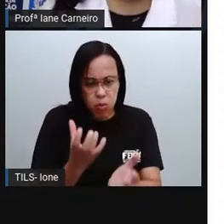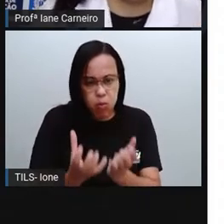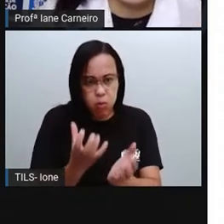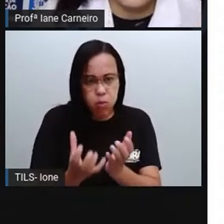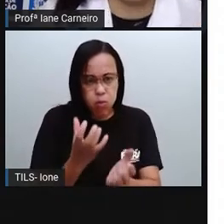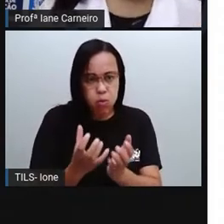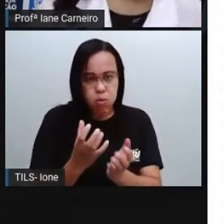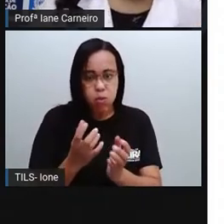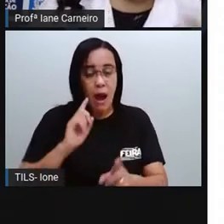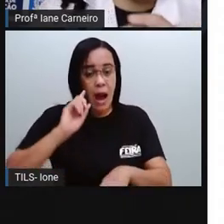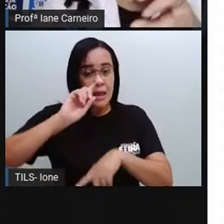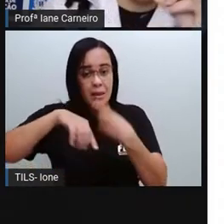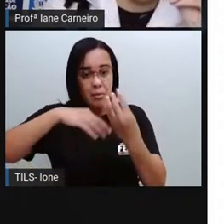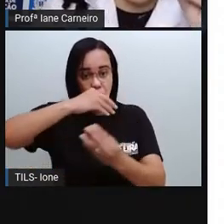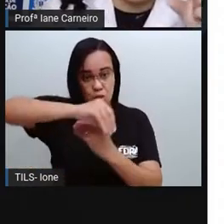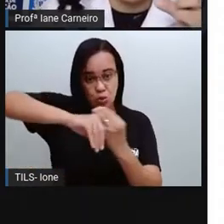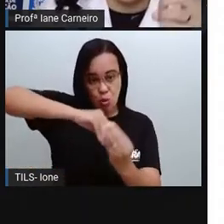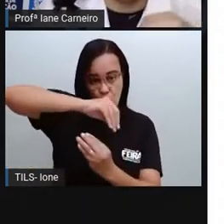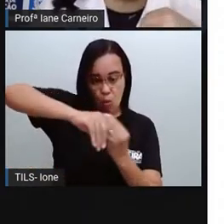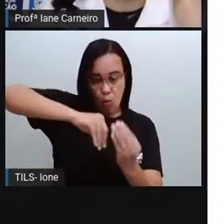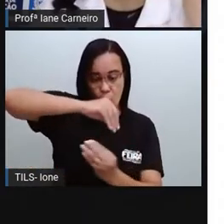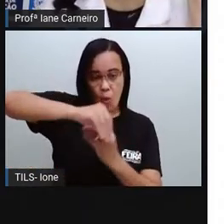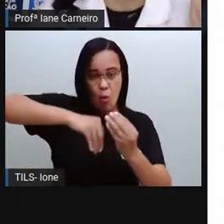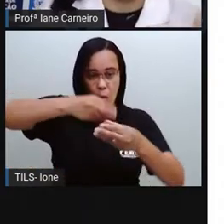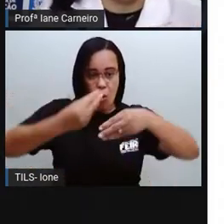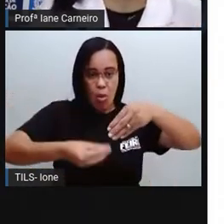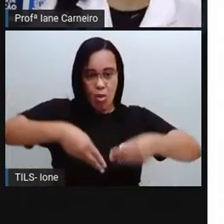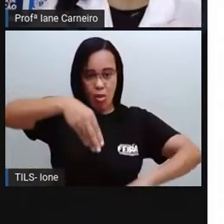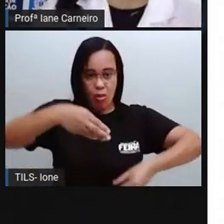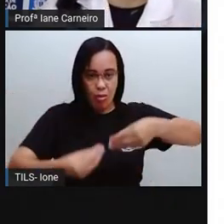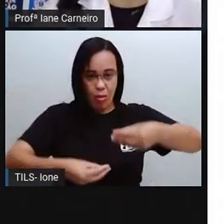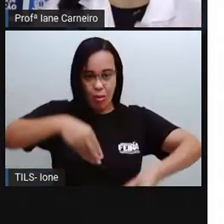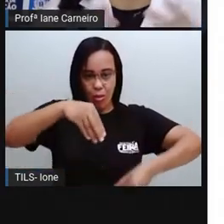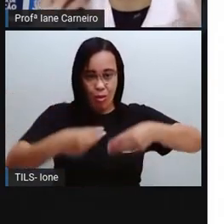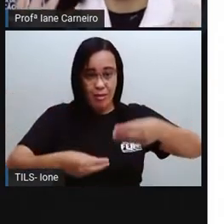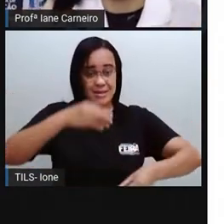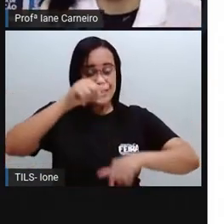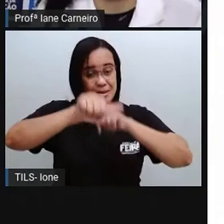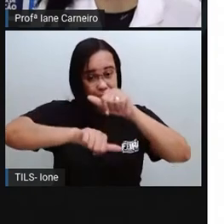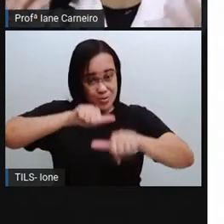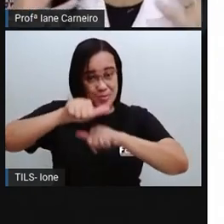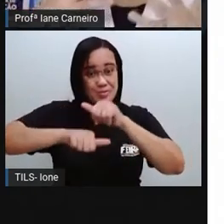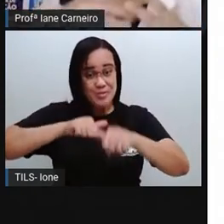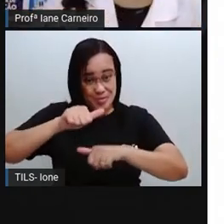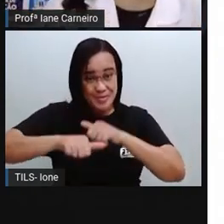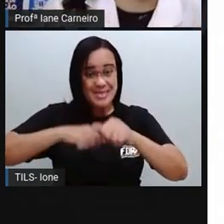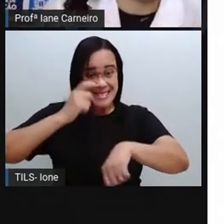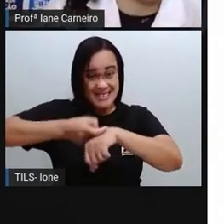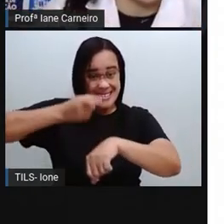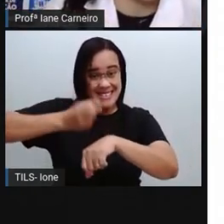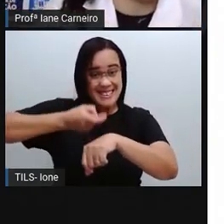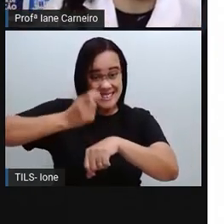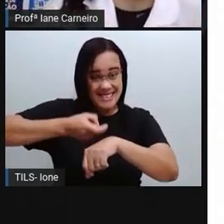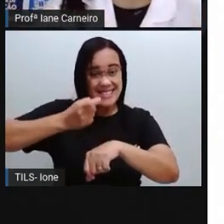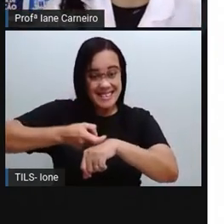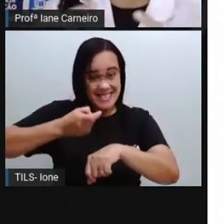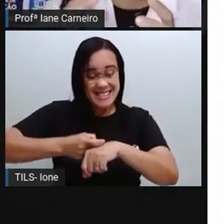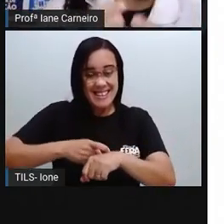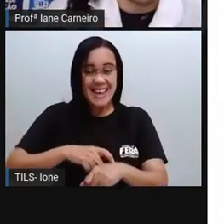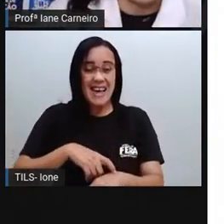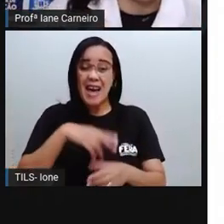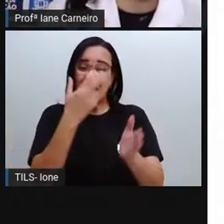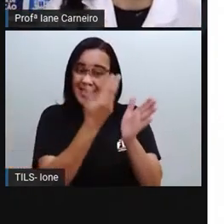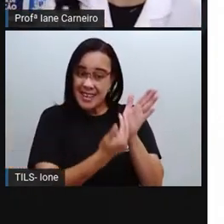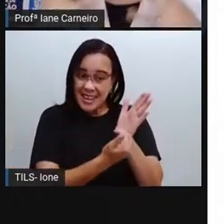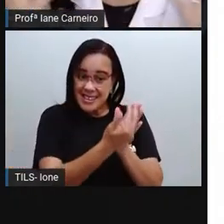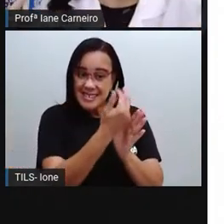era só esperar a mistura, aquele plástico molinho, esfriar, e o plástico endurecia na forma desejada. E aí, fazendo